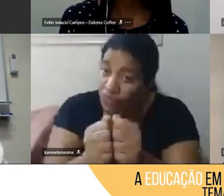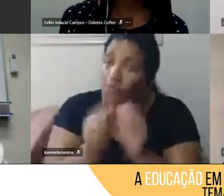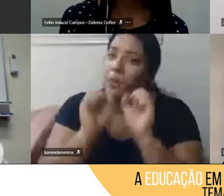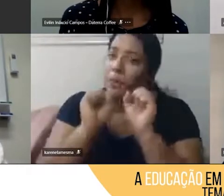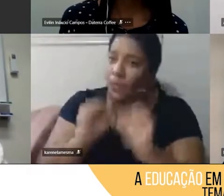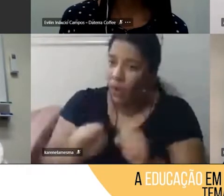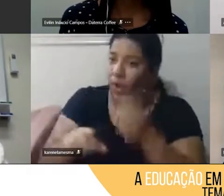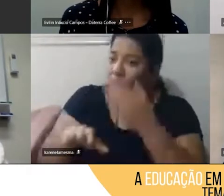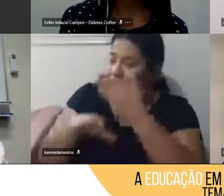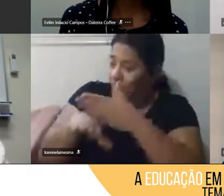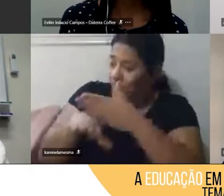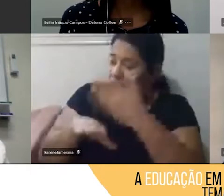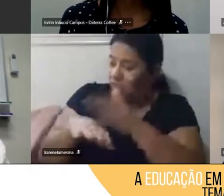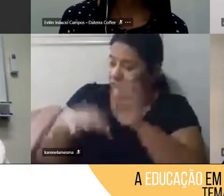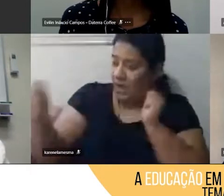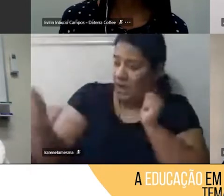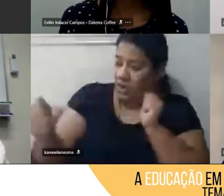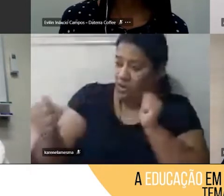junto com eles,